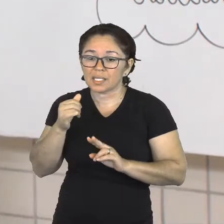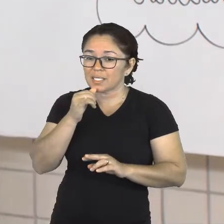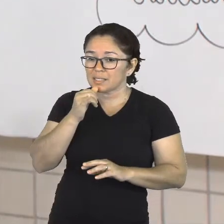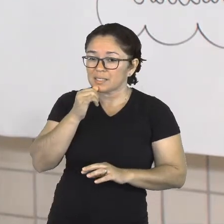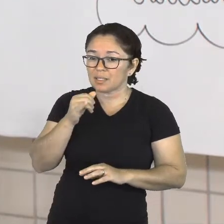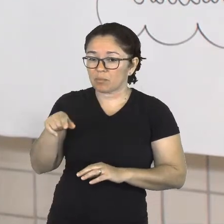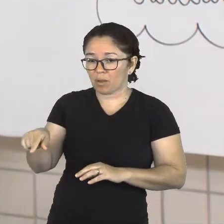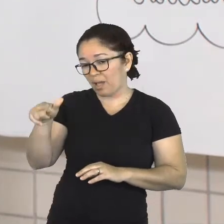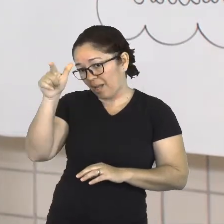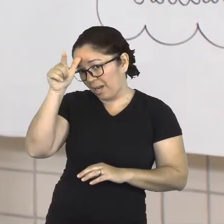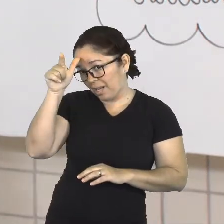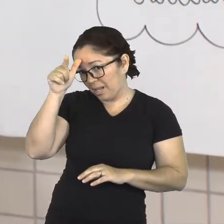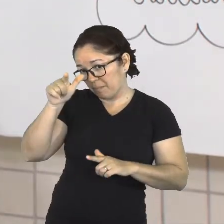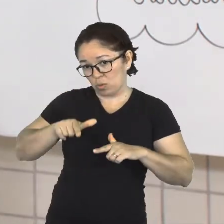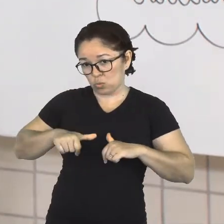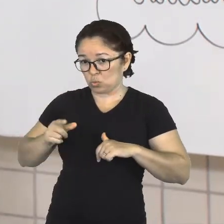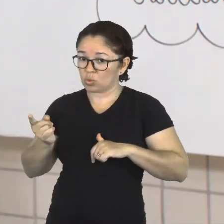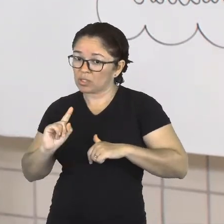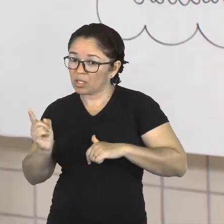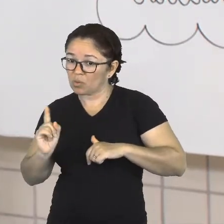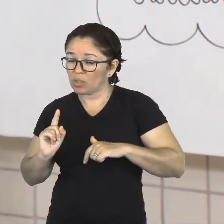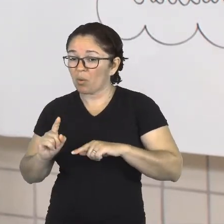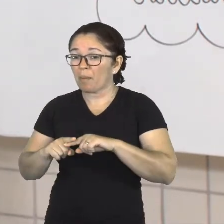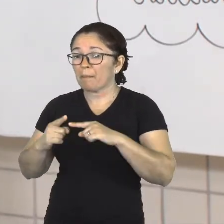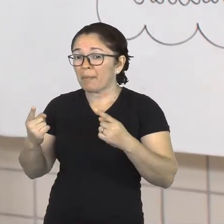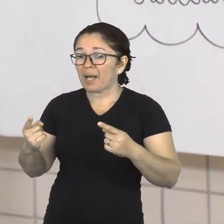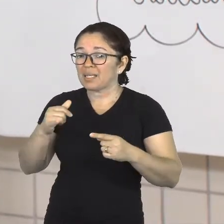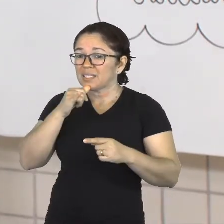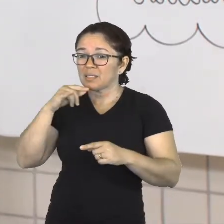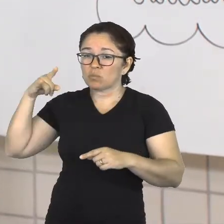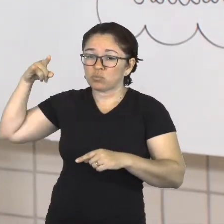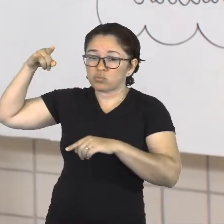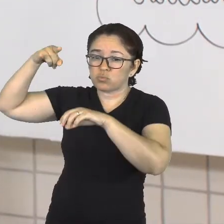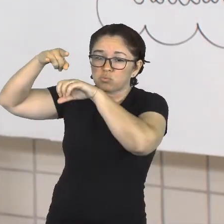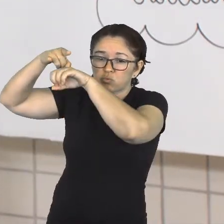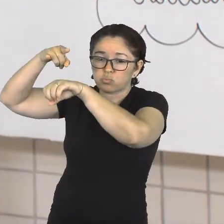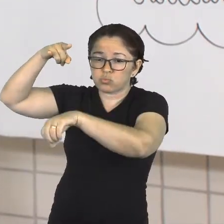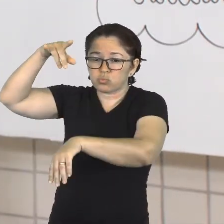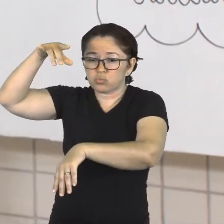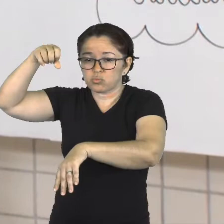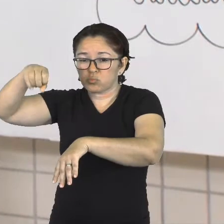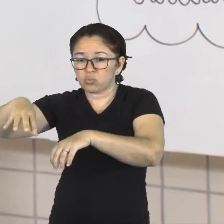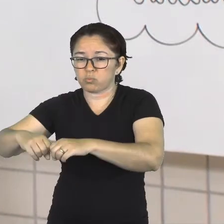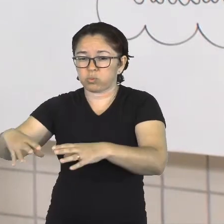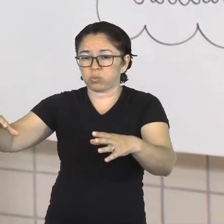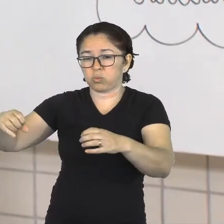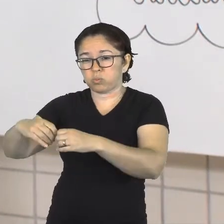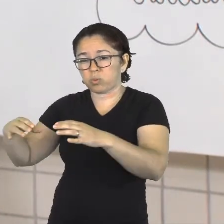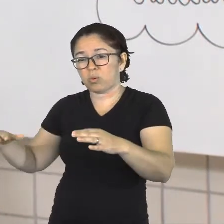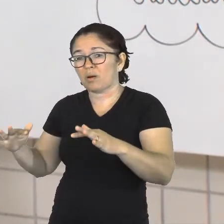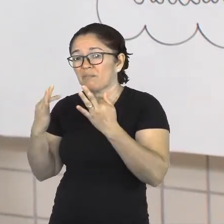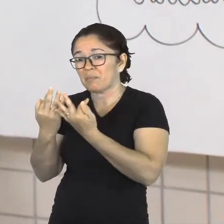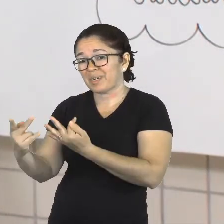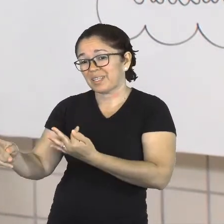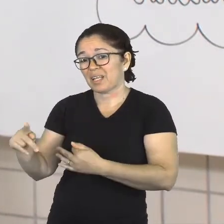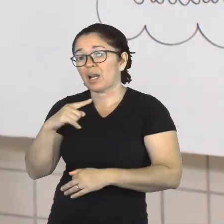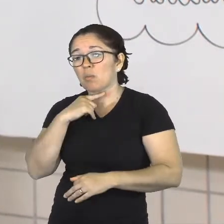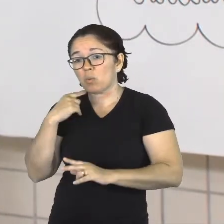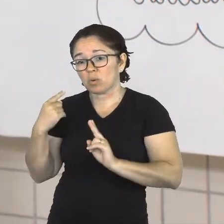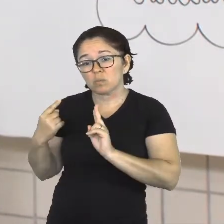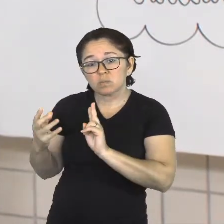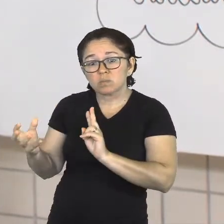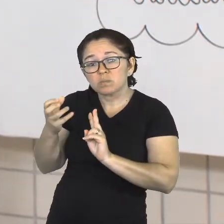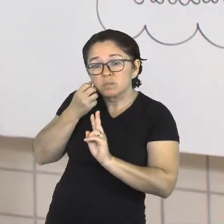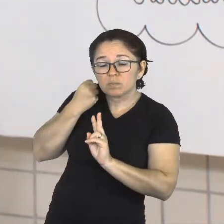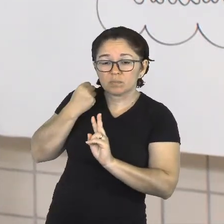causa de um fato lá das casas ter sido bobageado. E aí, por isso que a morte narra no início, que acompanha